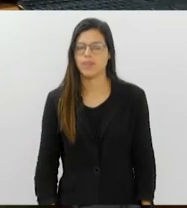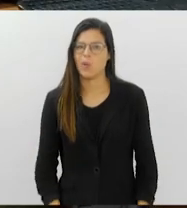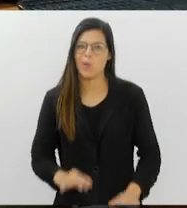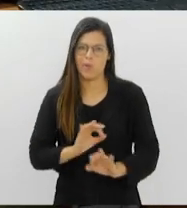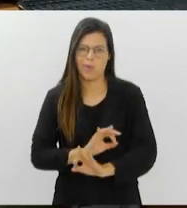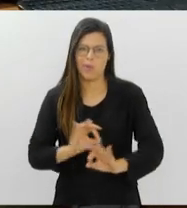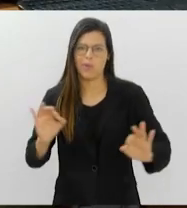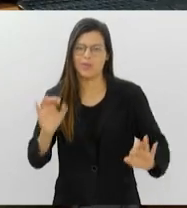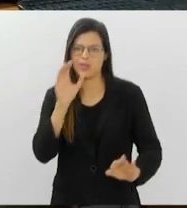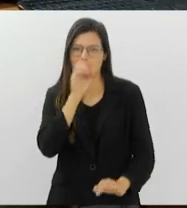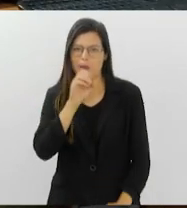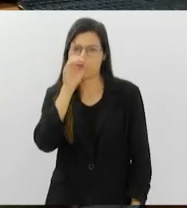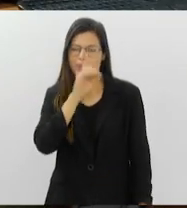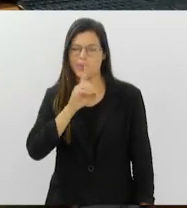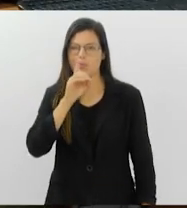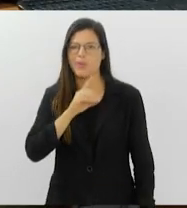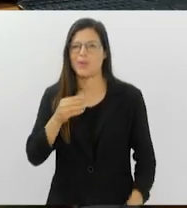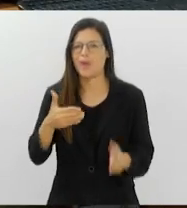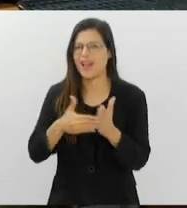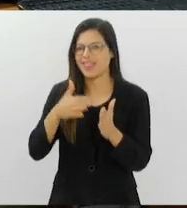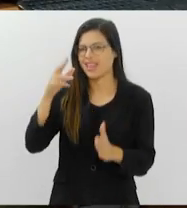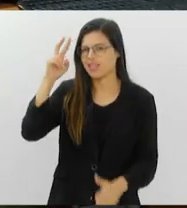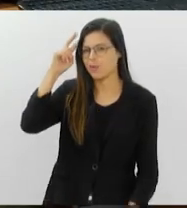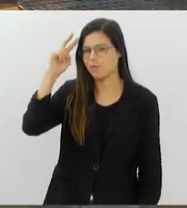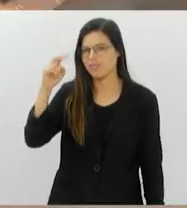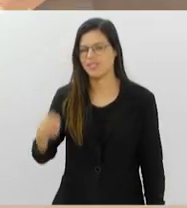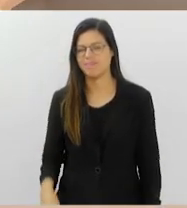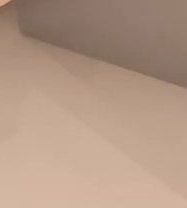Um ótimo fim de semana para você e até segunda!